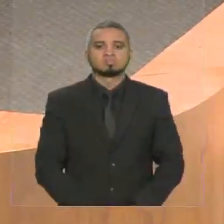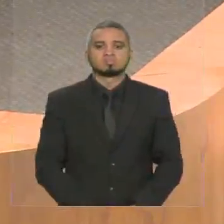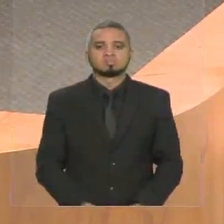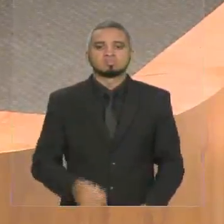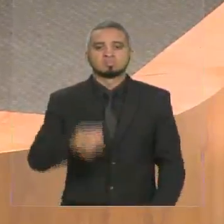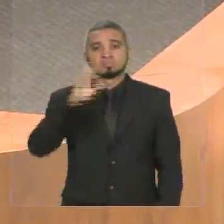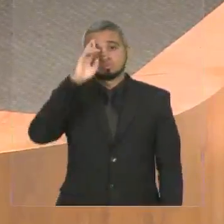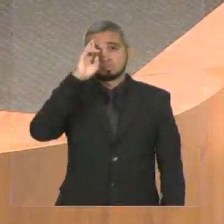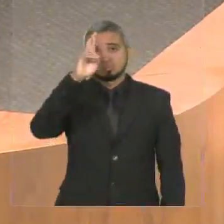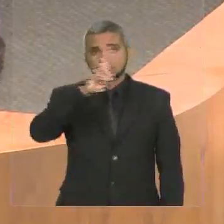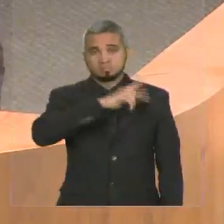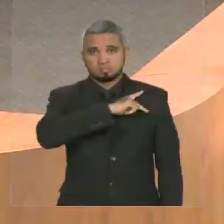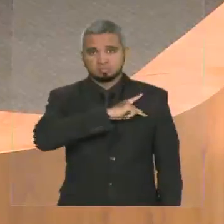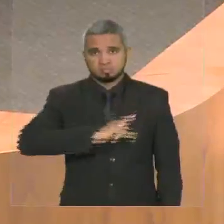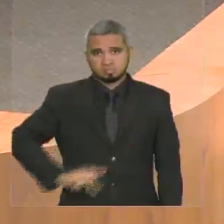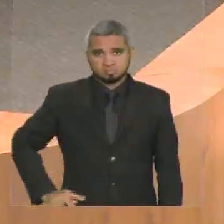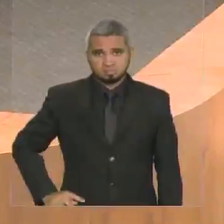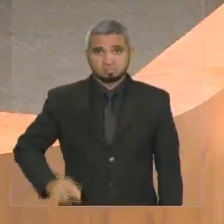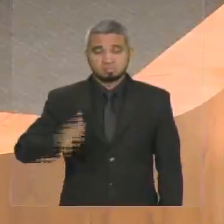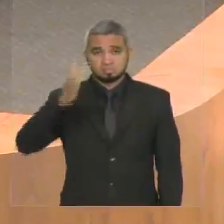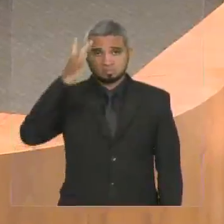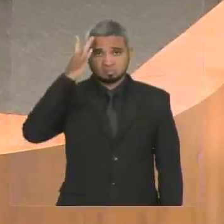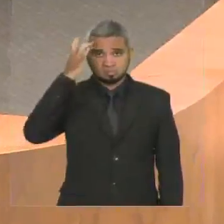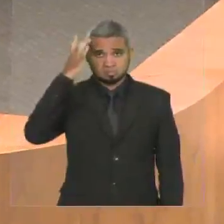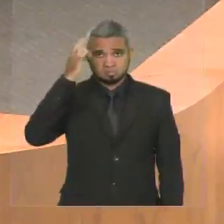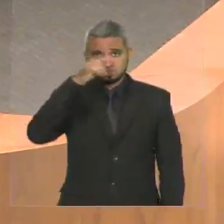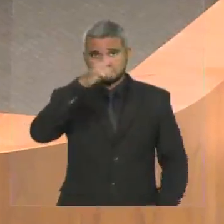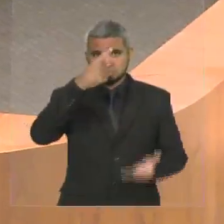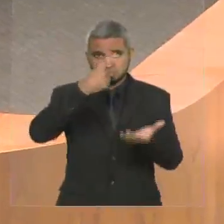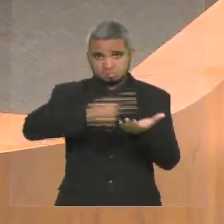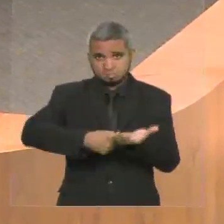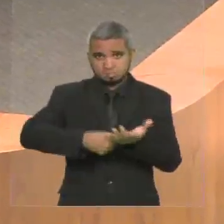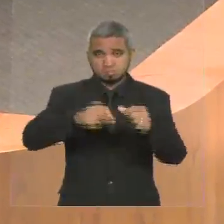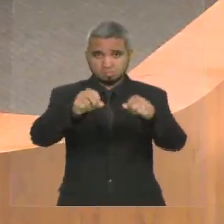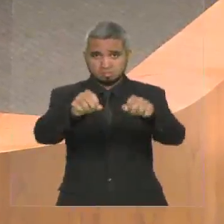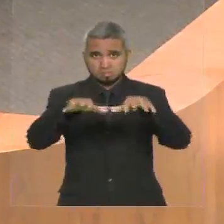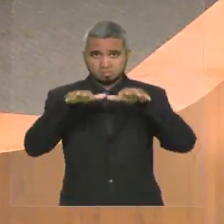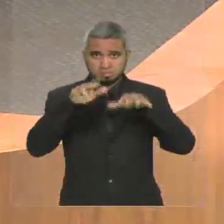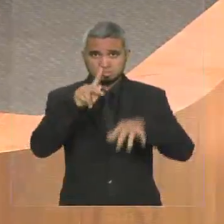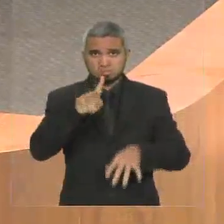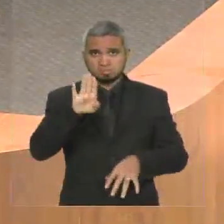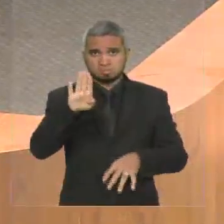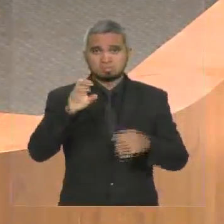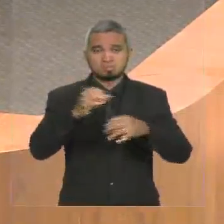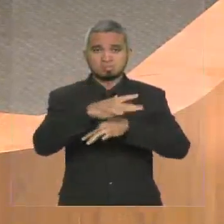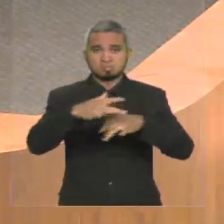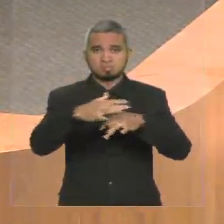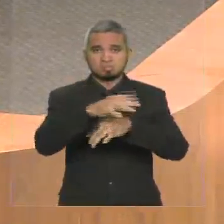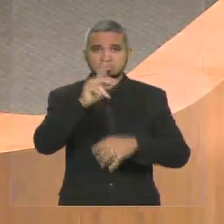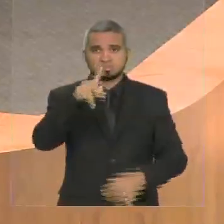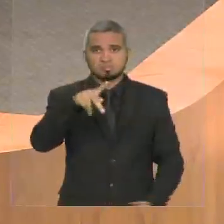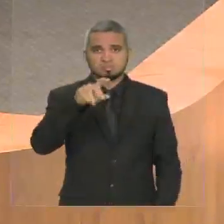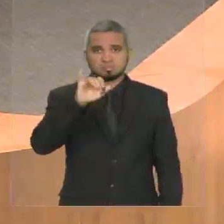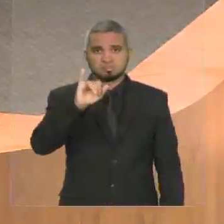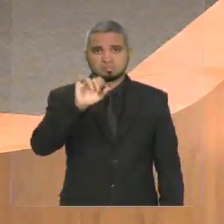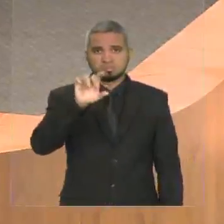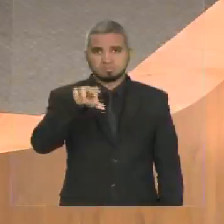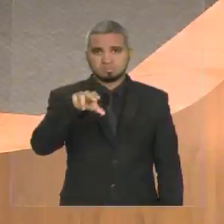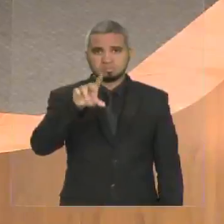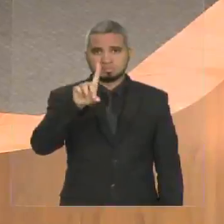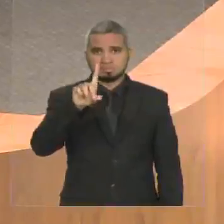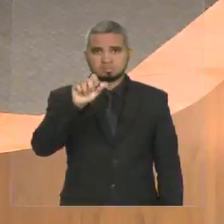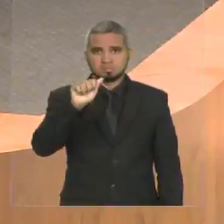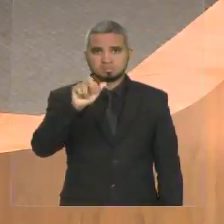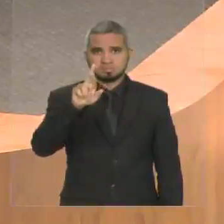audiência pública na cidade de Pindaré Mirim para tratar sobre o tema da restauração do engenho